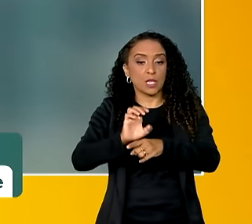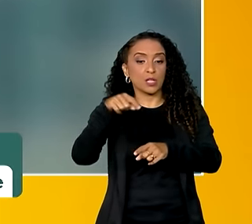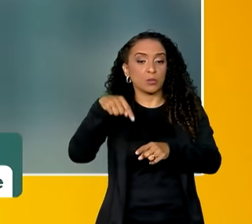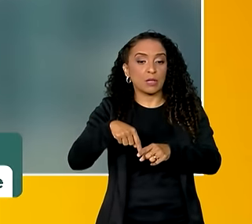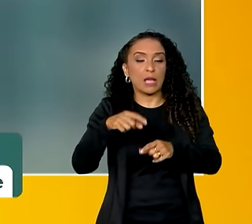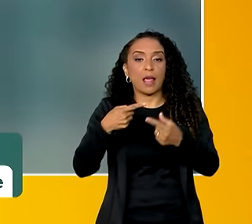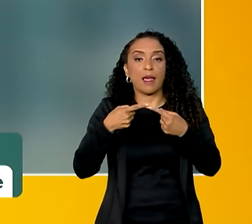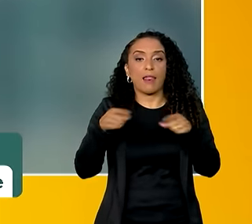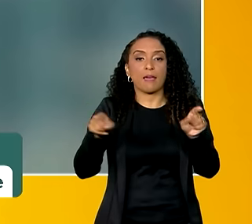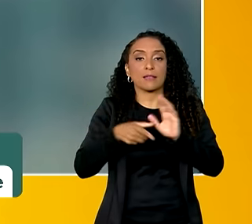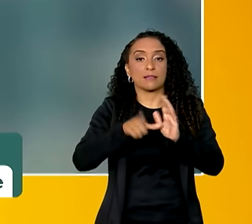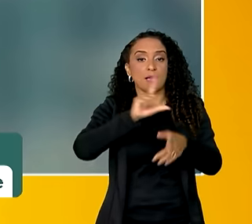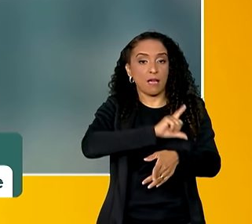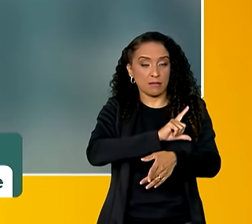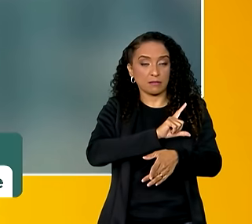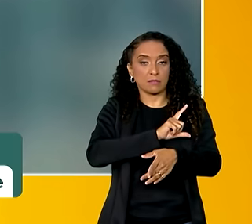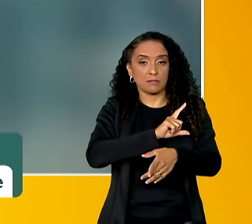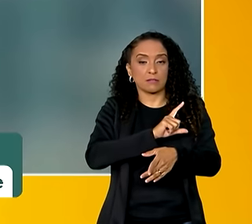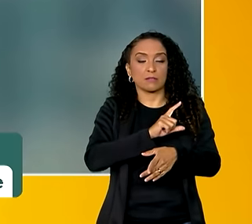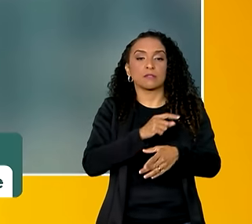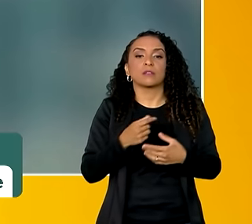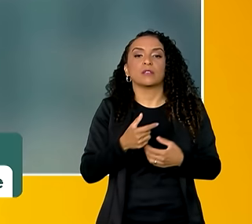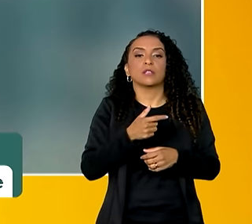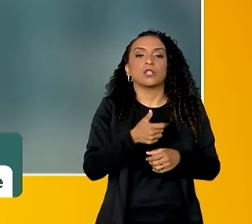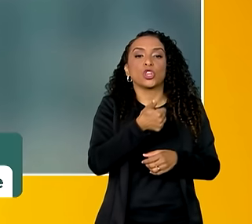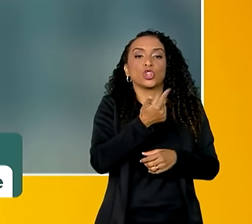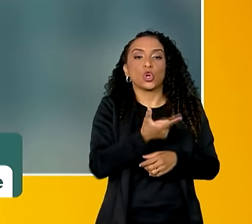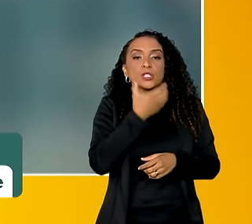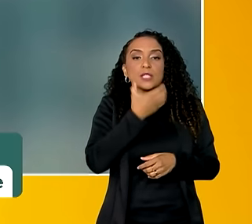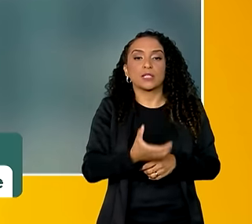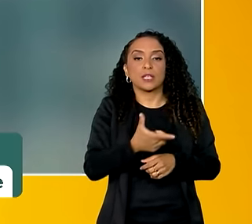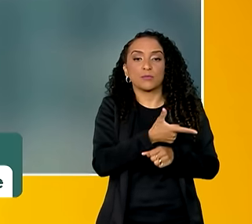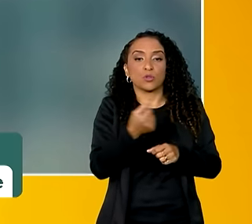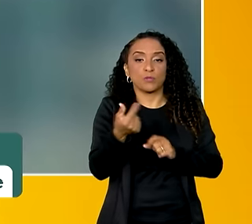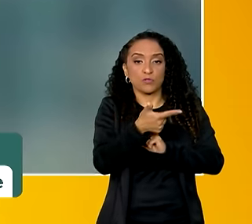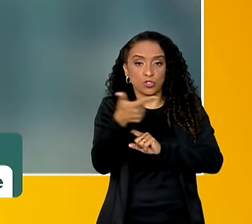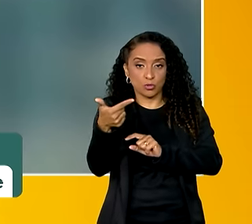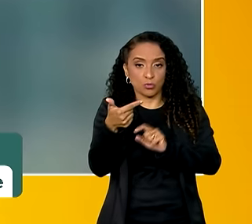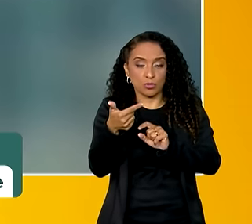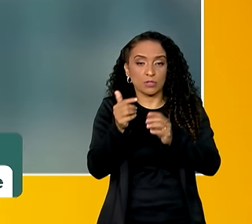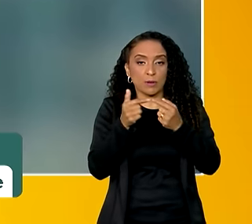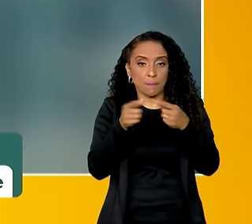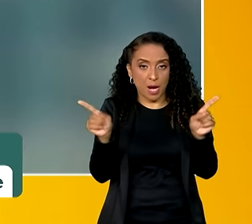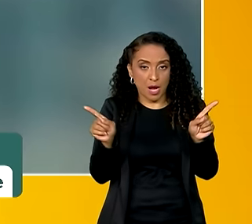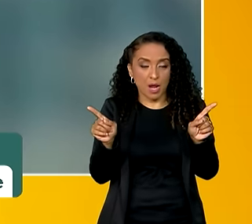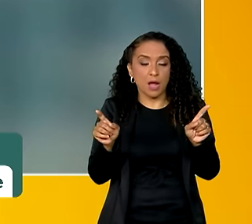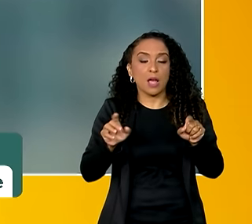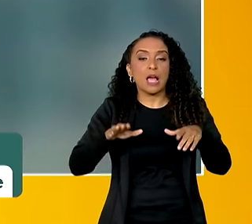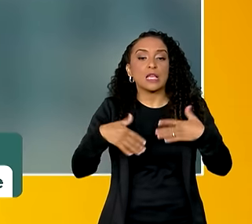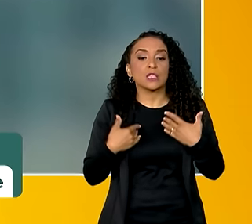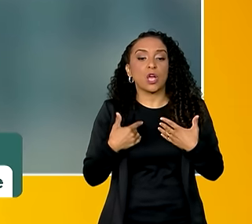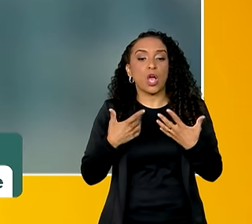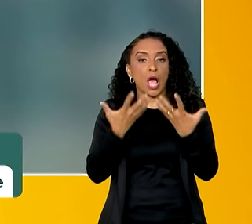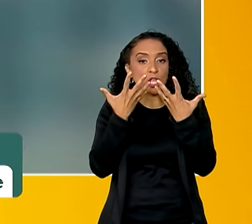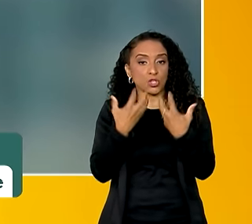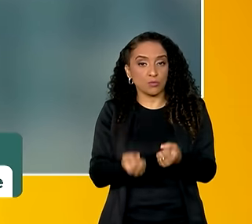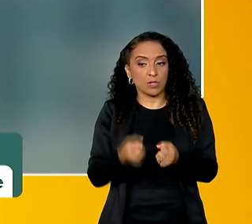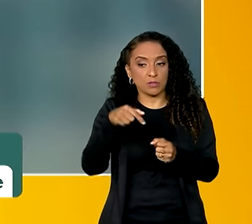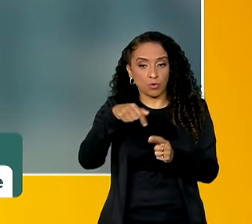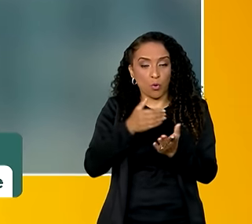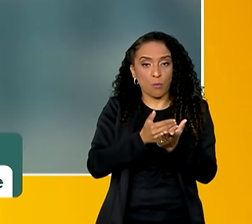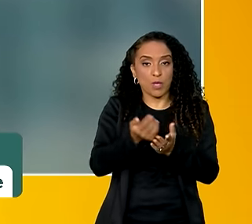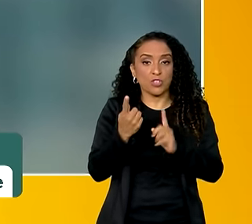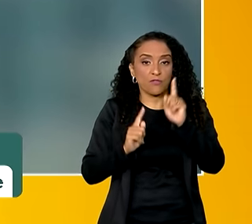sempre lançada anteriormente. Então, ela foi lançada em 12 de dezembro de 2022. E aí, quando nós assumimos aqui em começo de